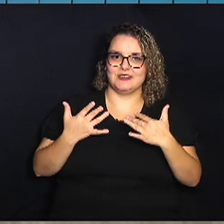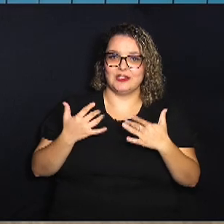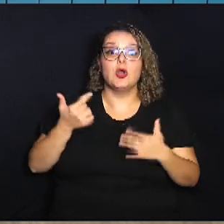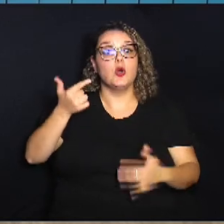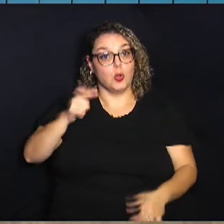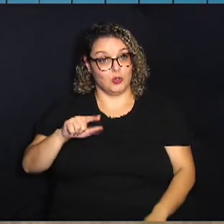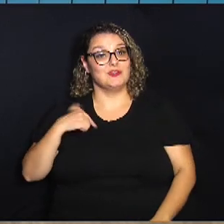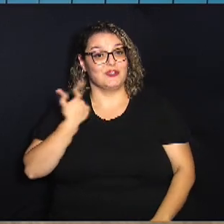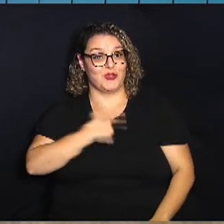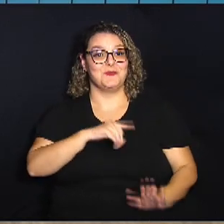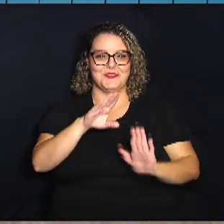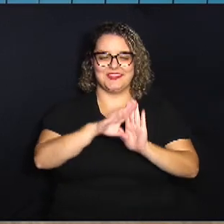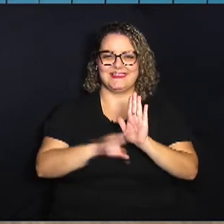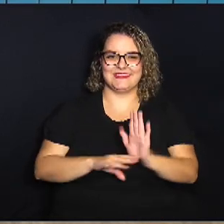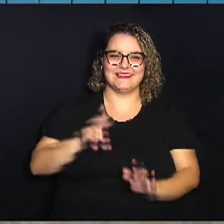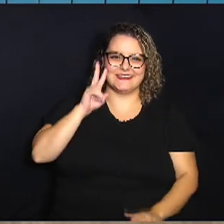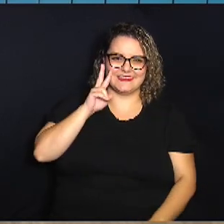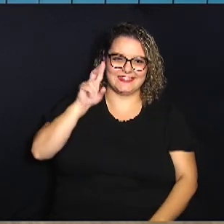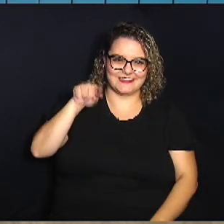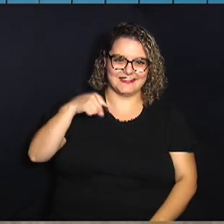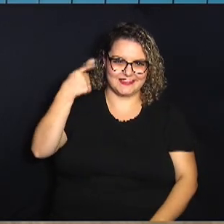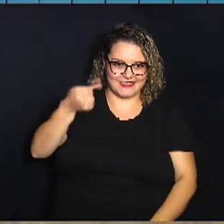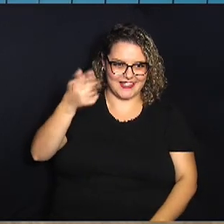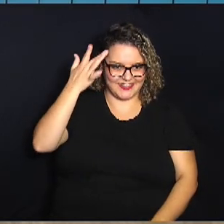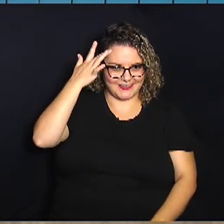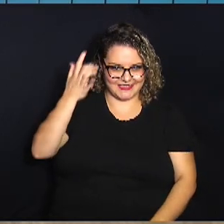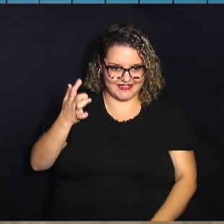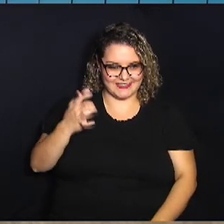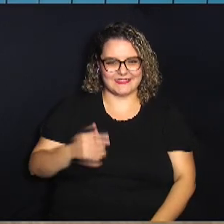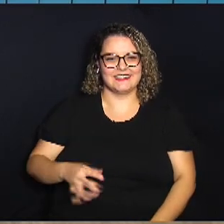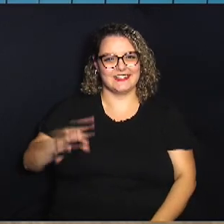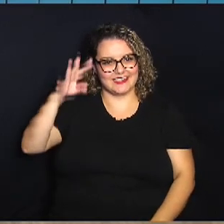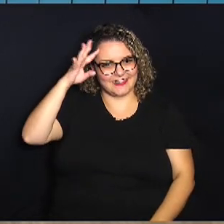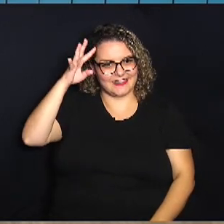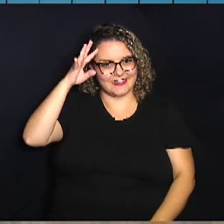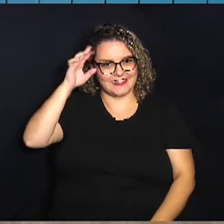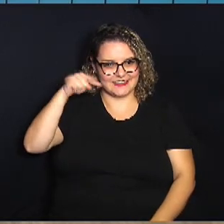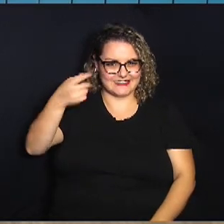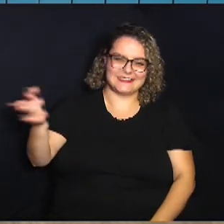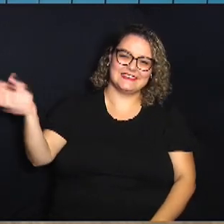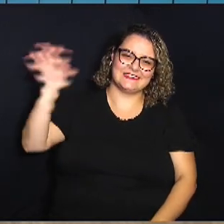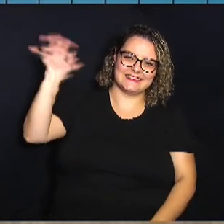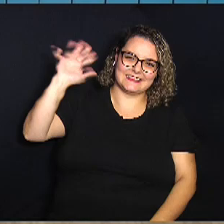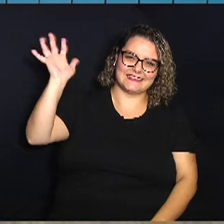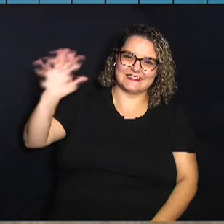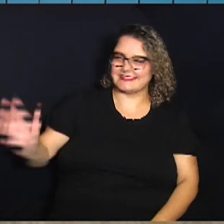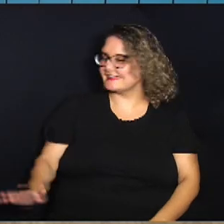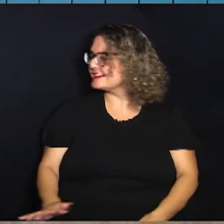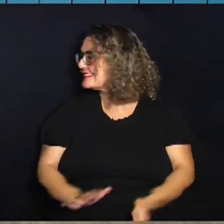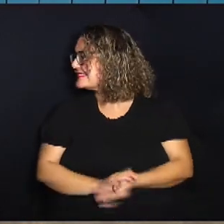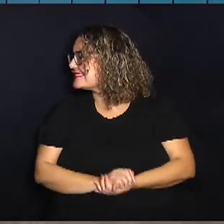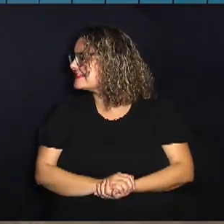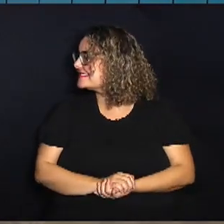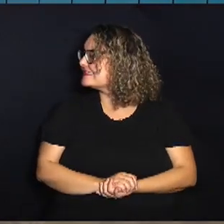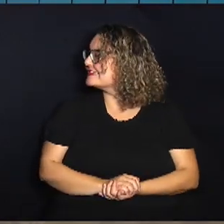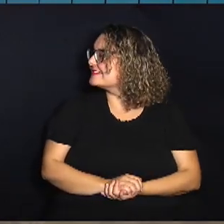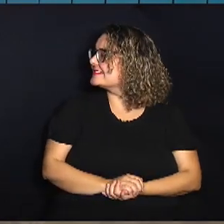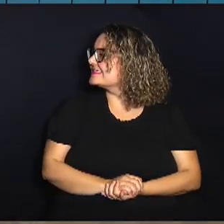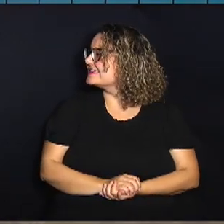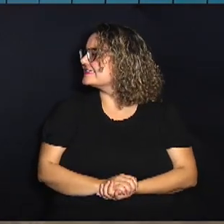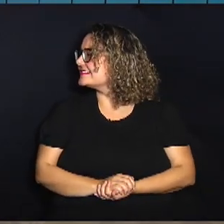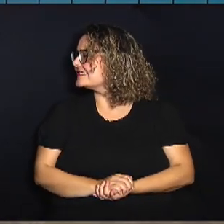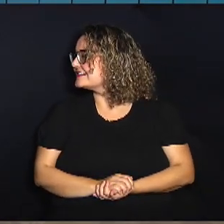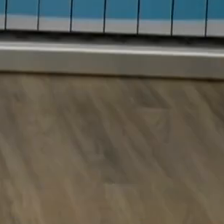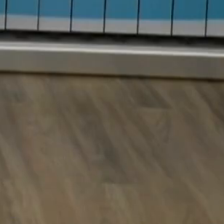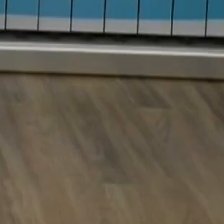continue na nossa programação e nos vemos amanhã na quarta-feira até lá tchau tchau Música